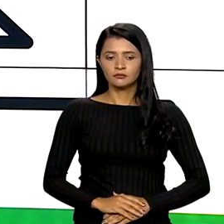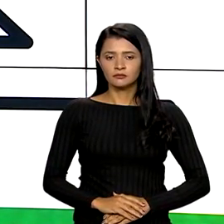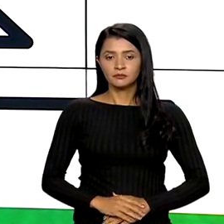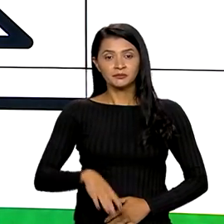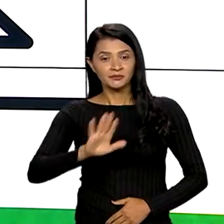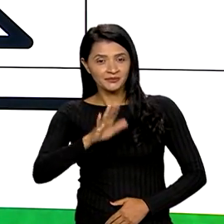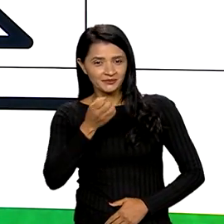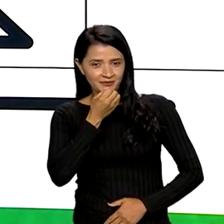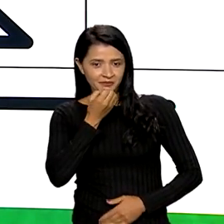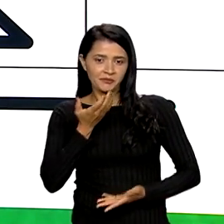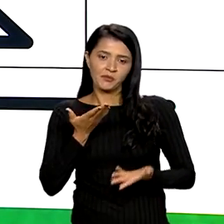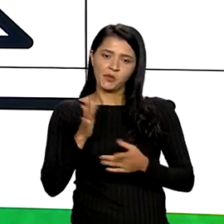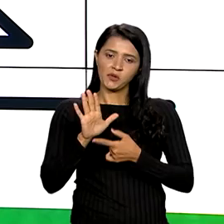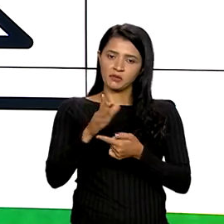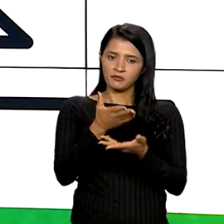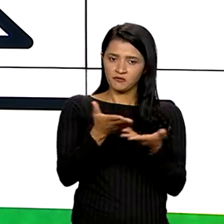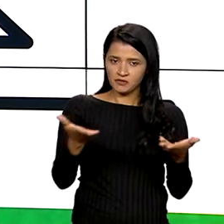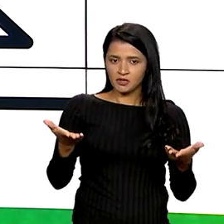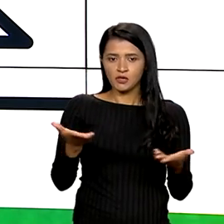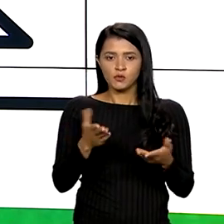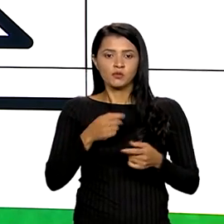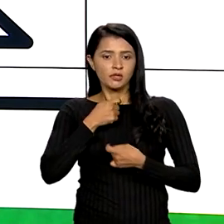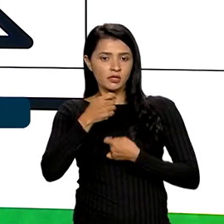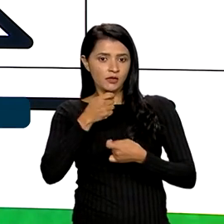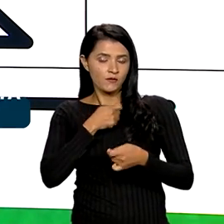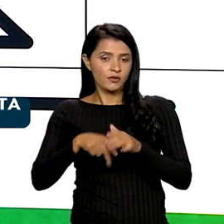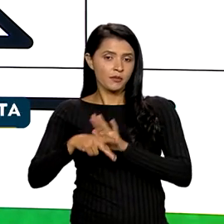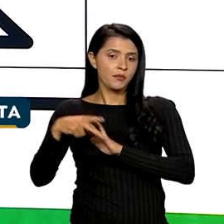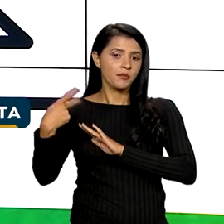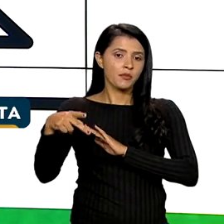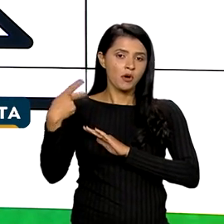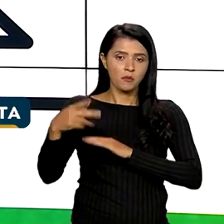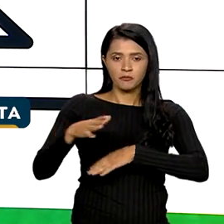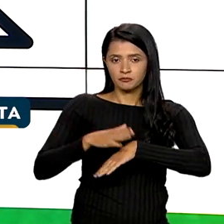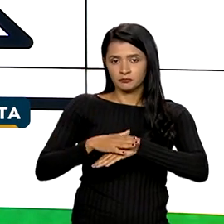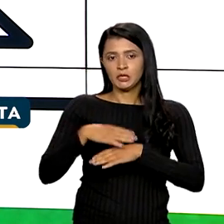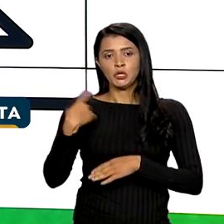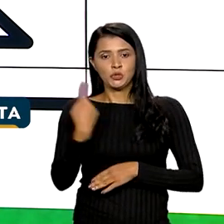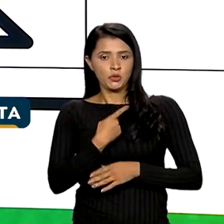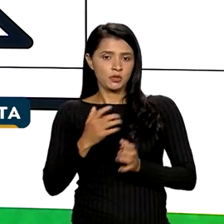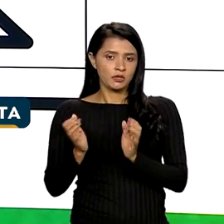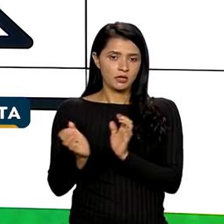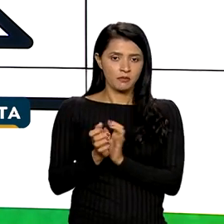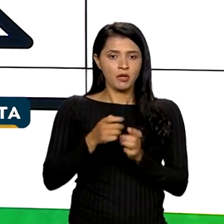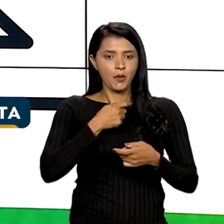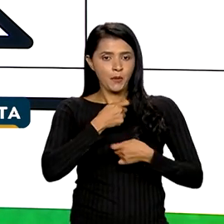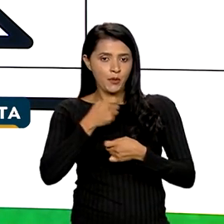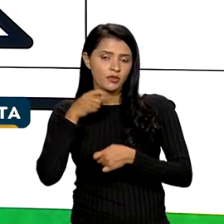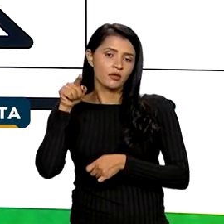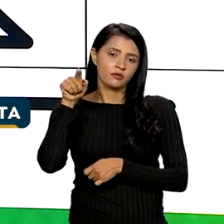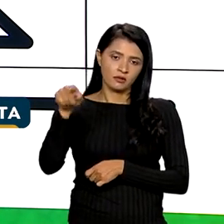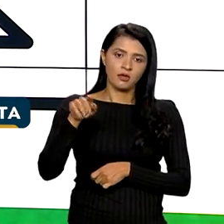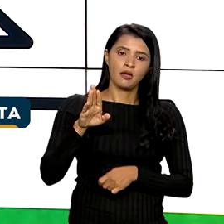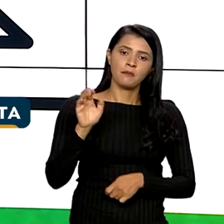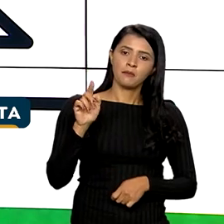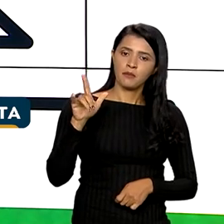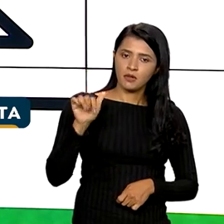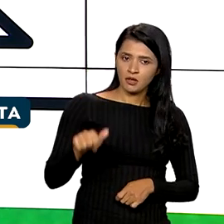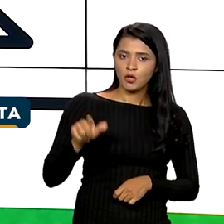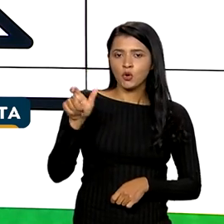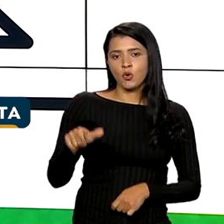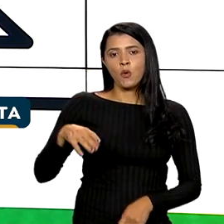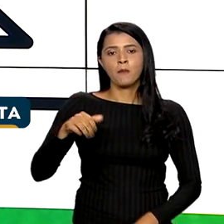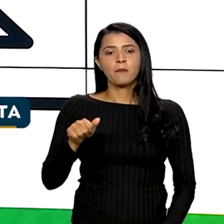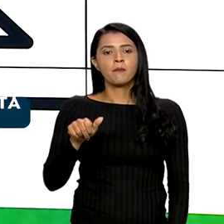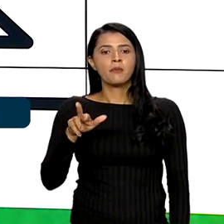Olá, vamos mostrar para você agora uma entrevista exclusiva feita pela nossa equipe de reportagem lá em Belém com Mauro